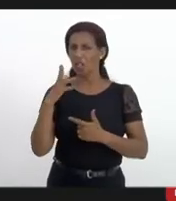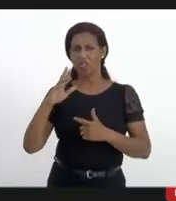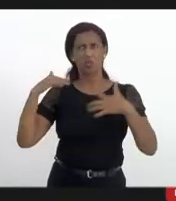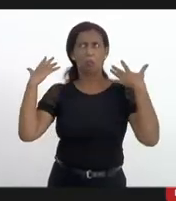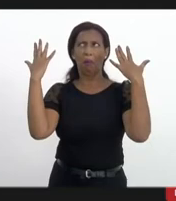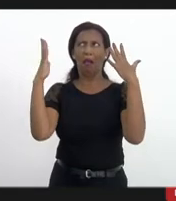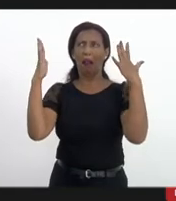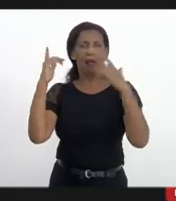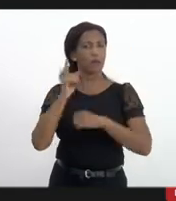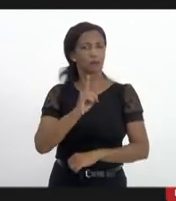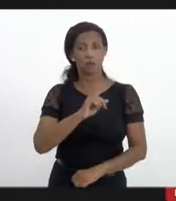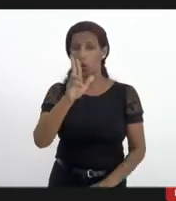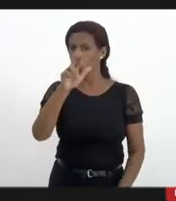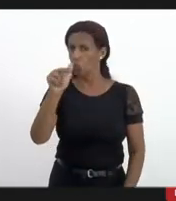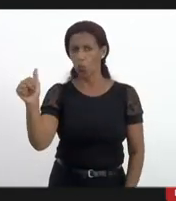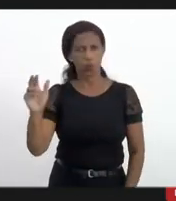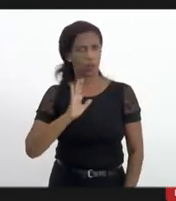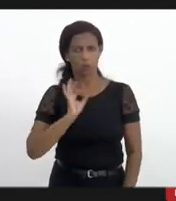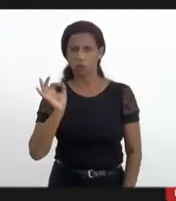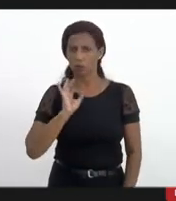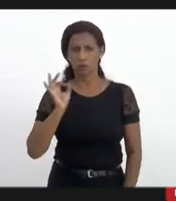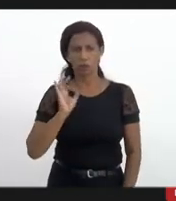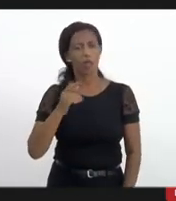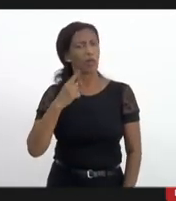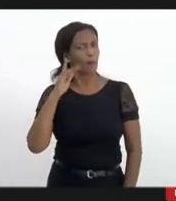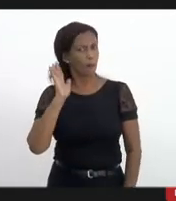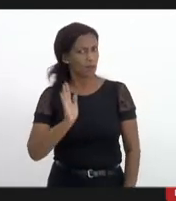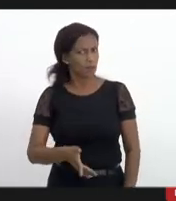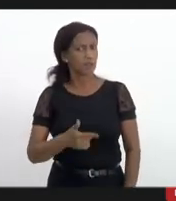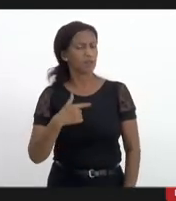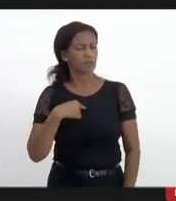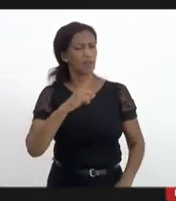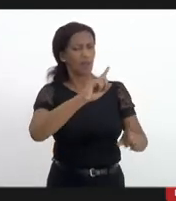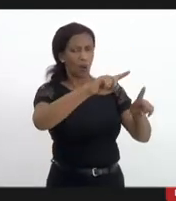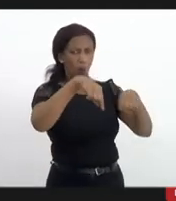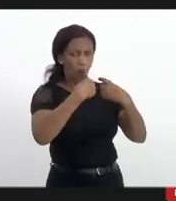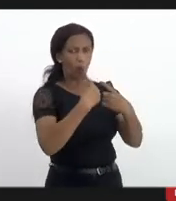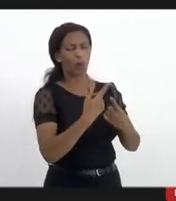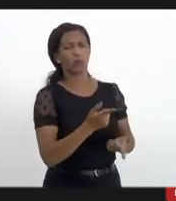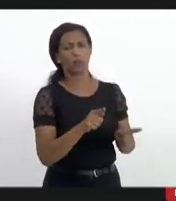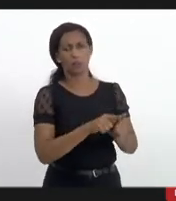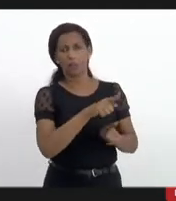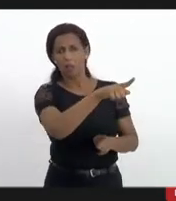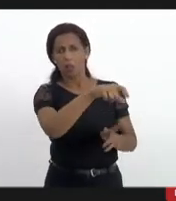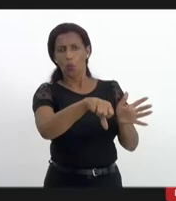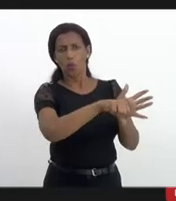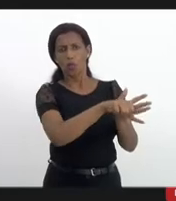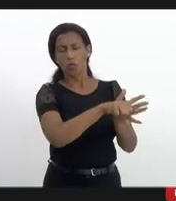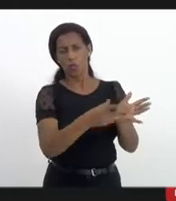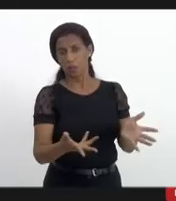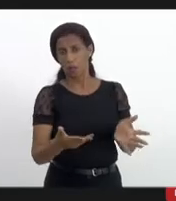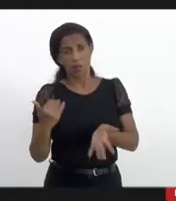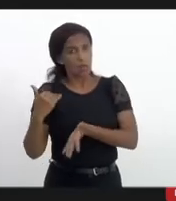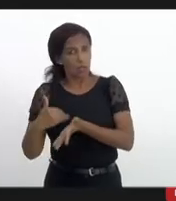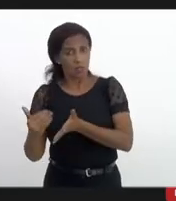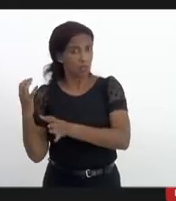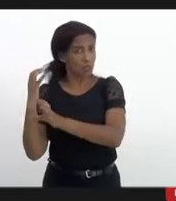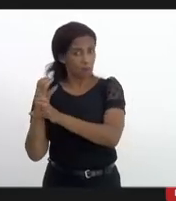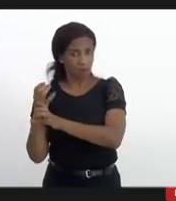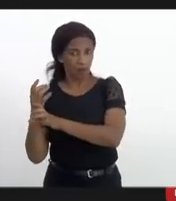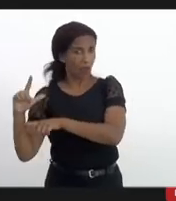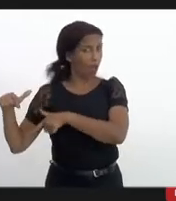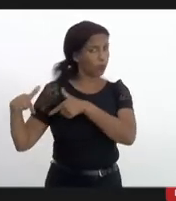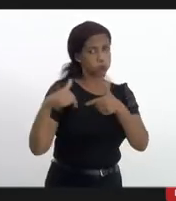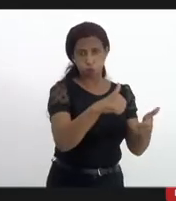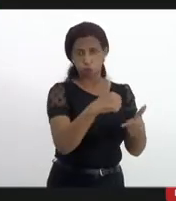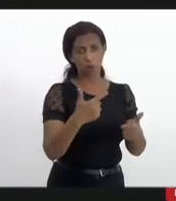a gente não queria isso mas houve a reação a ação por parte do tráfico e a Secretaria de Polícia Civil reagiu a